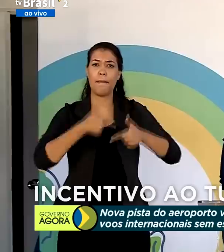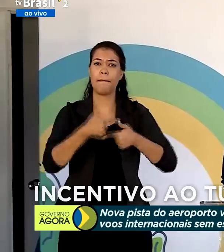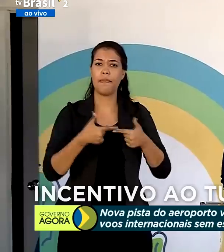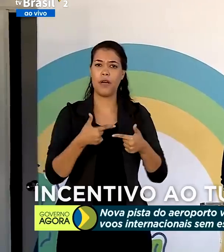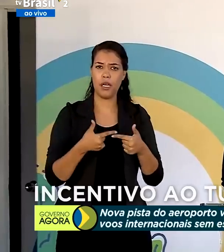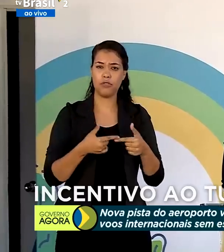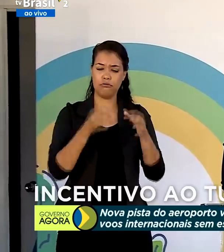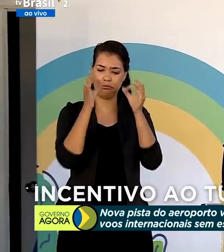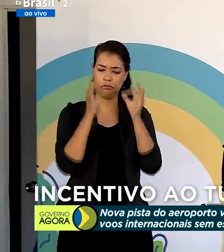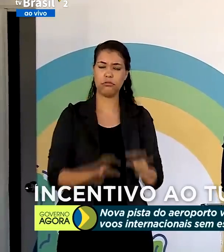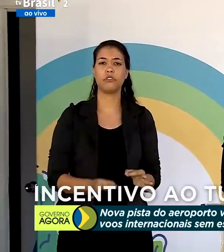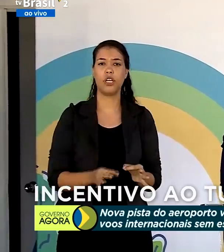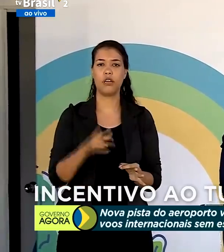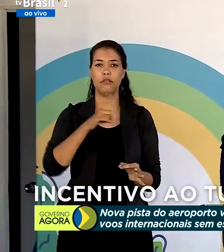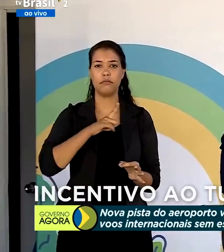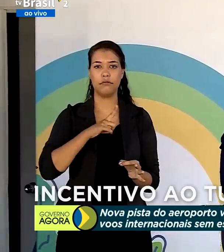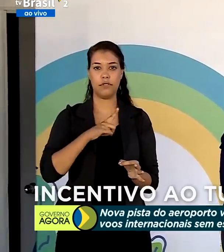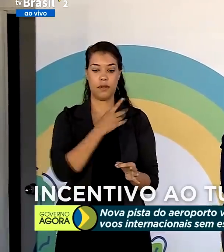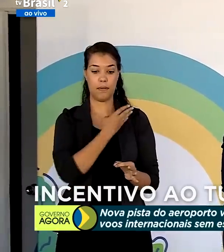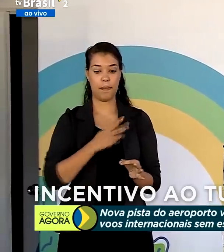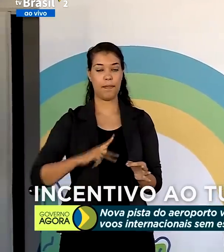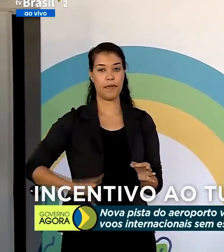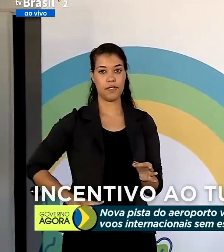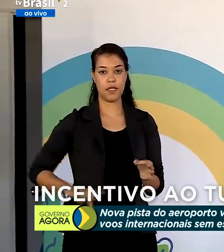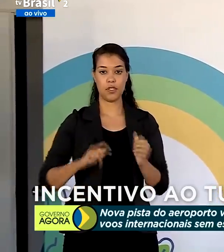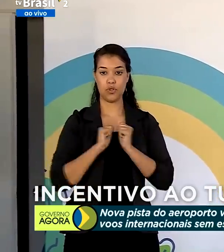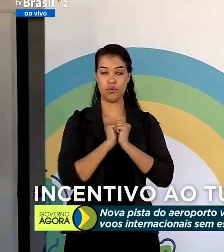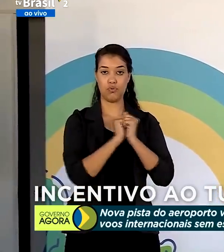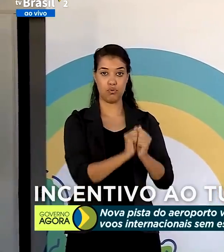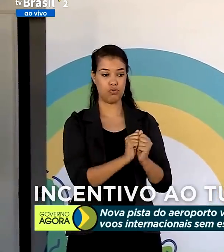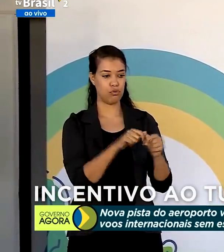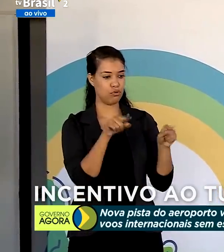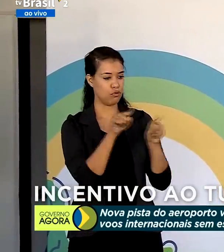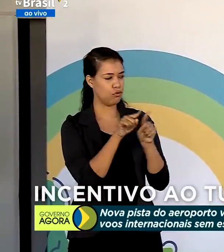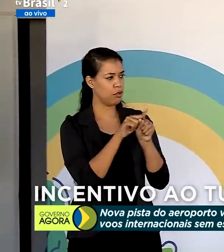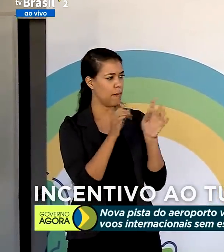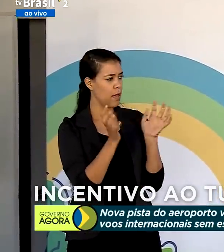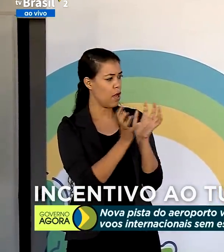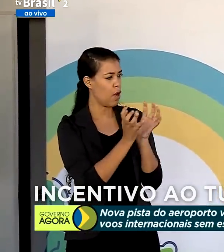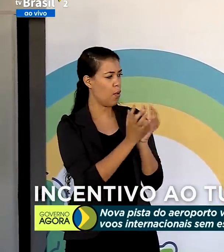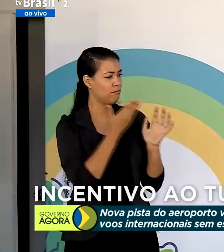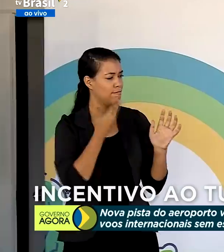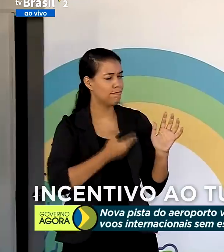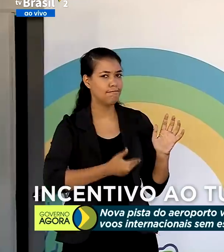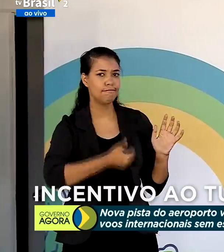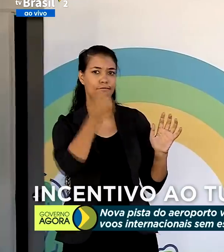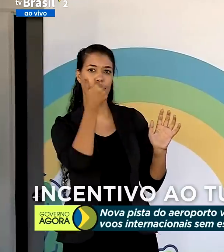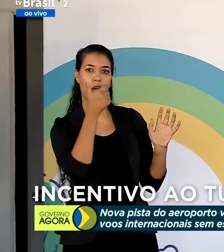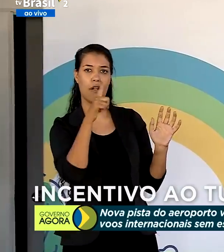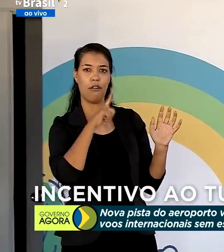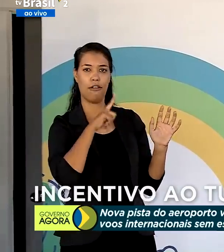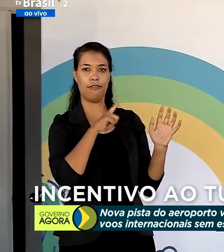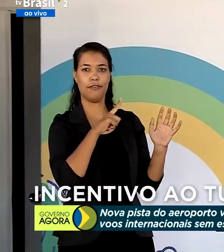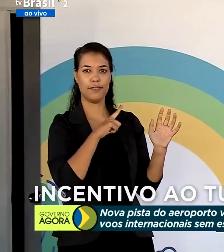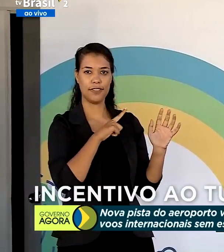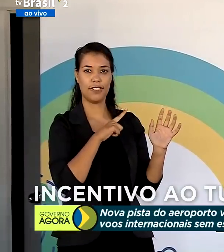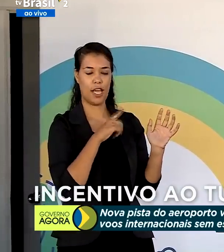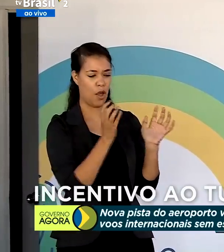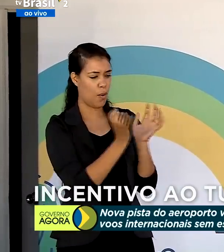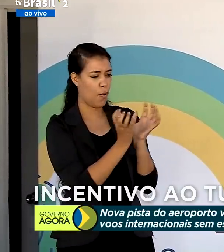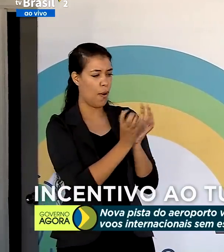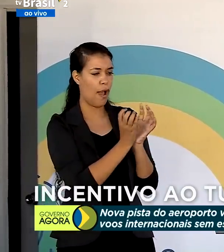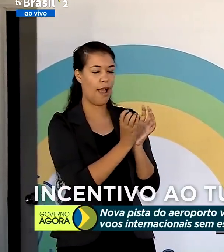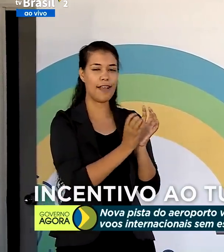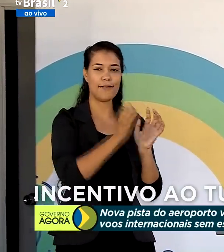honestidade e capacidade. Junto com o nosso presidente Bolsonaro, uma equipe dos melhores. É a equipe dos sonhos desse Brasil.